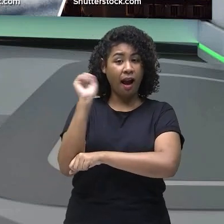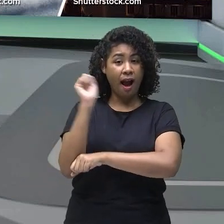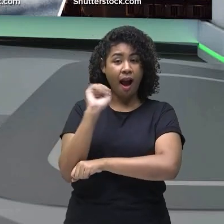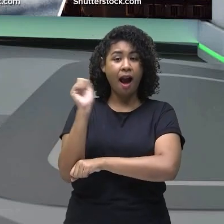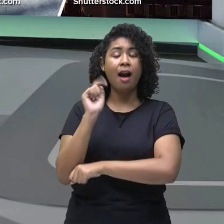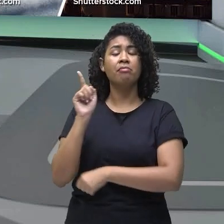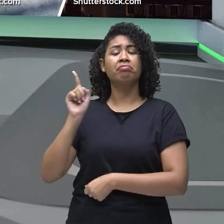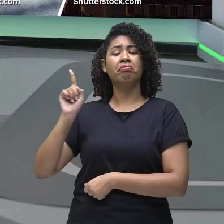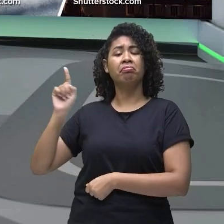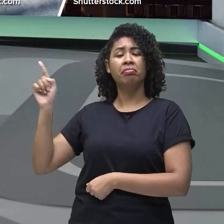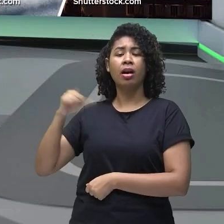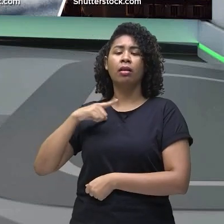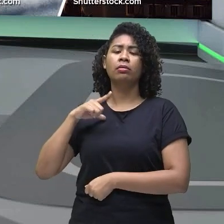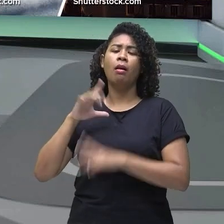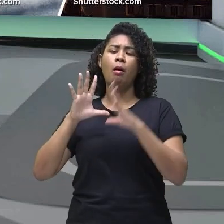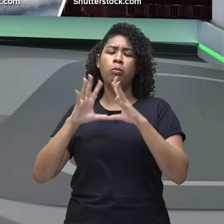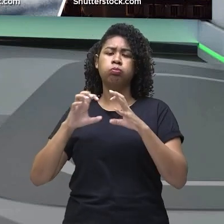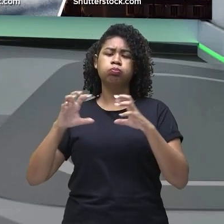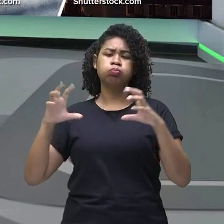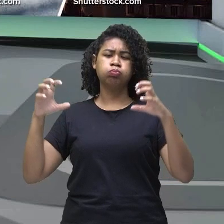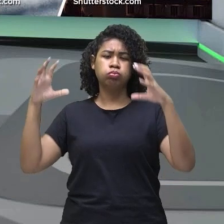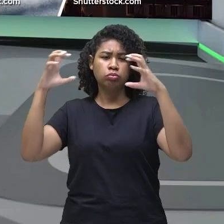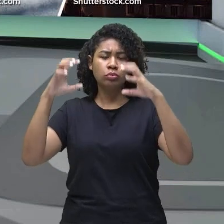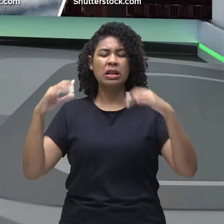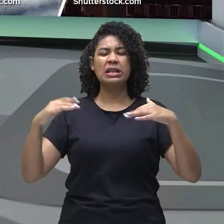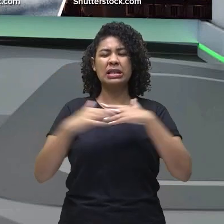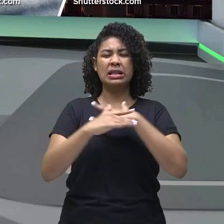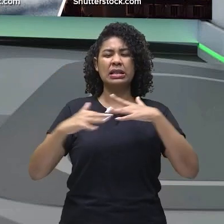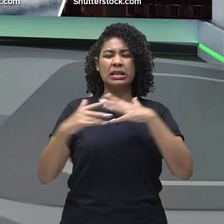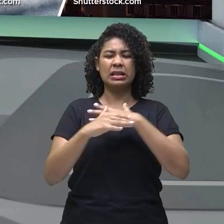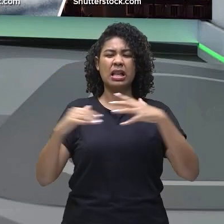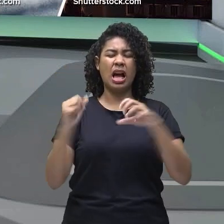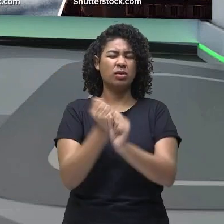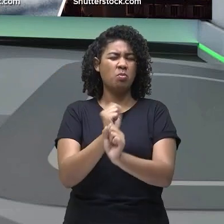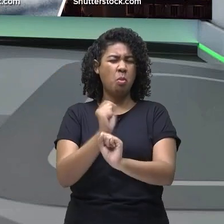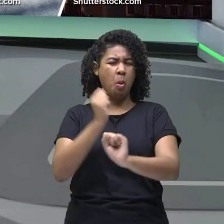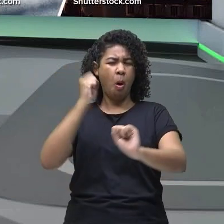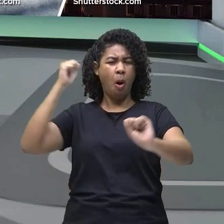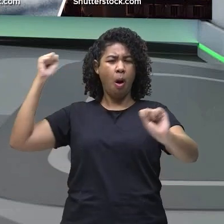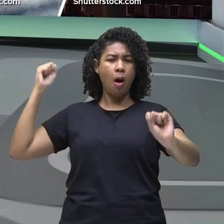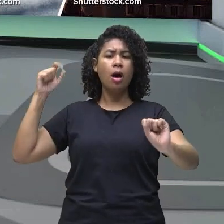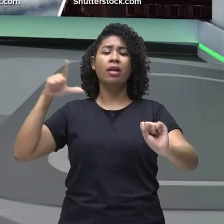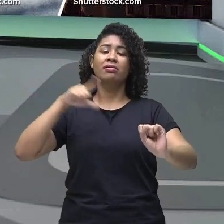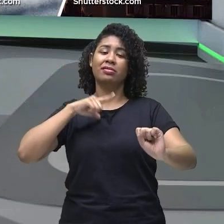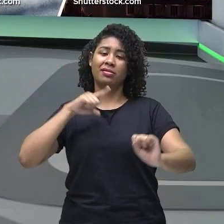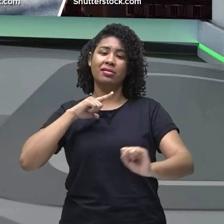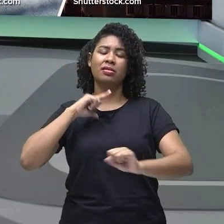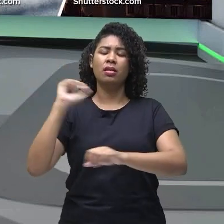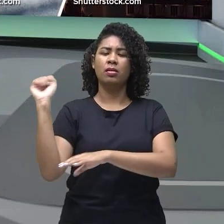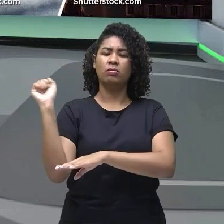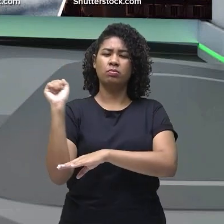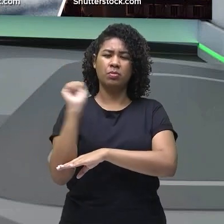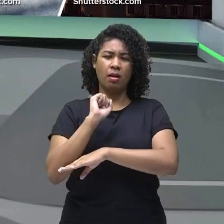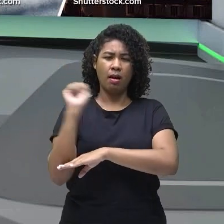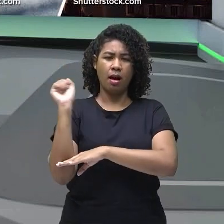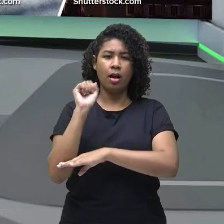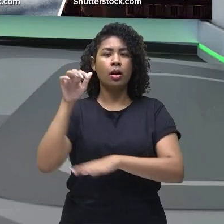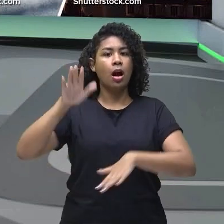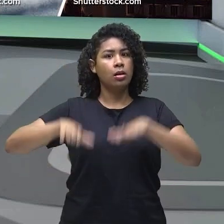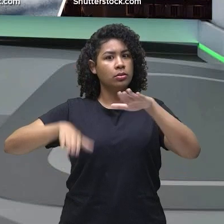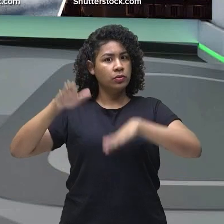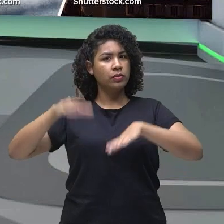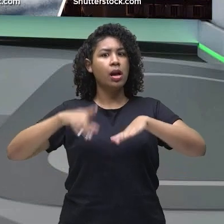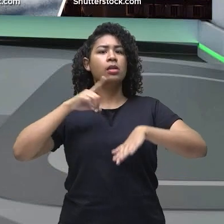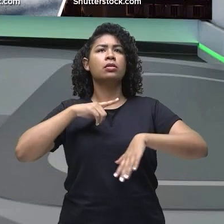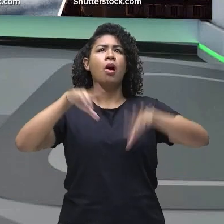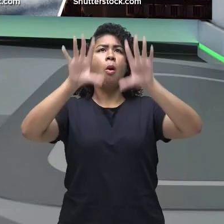fumaça, então nas grandes cidades você vai ter até uma fumaça suspensa onde você